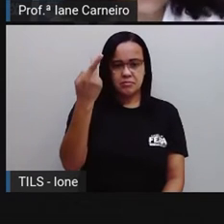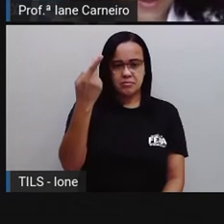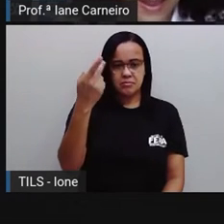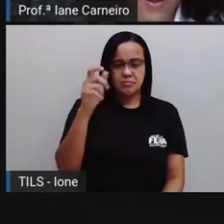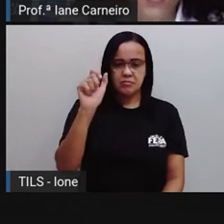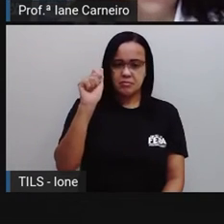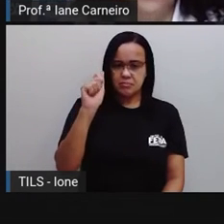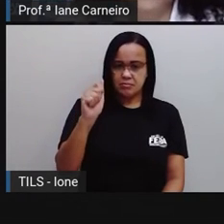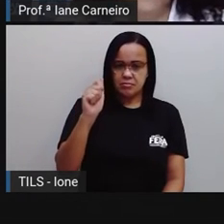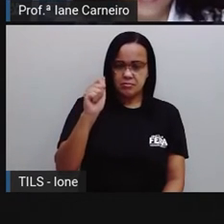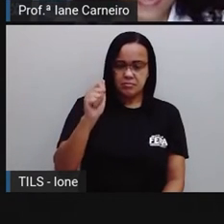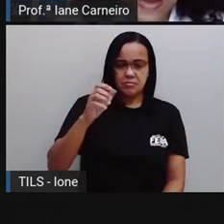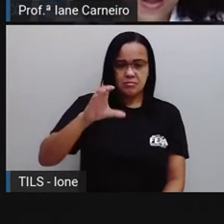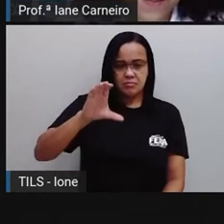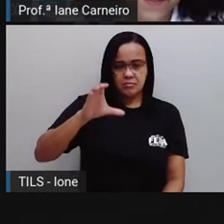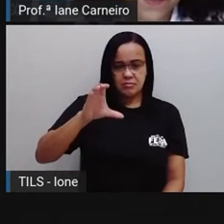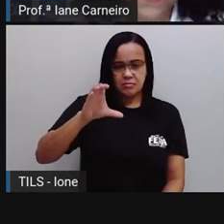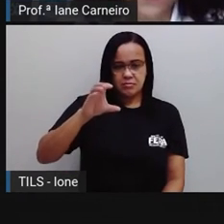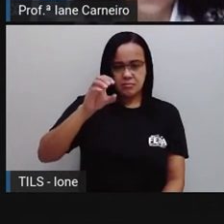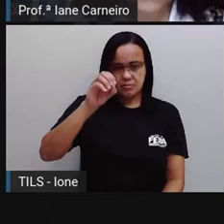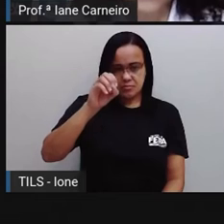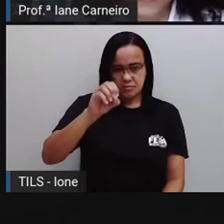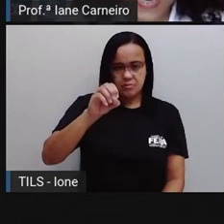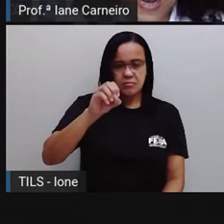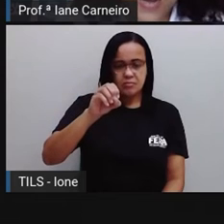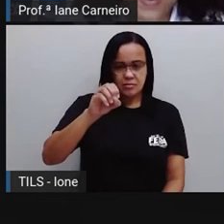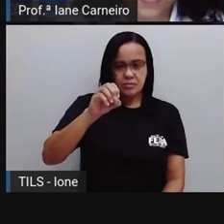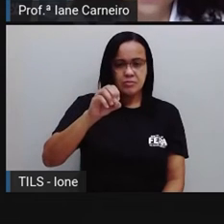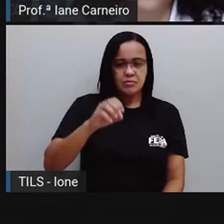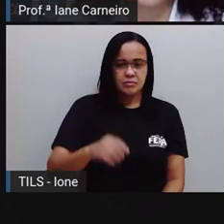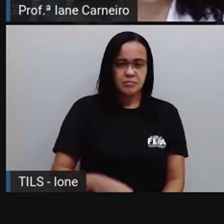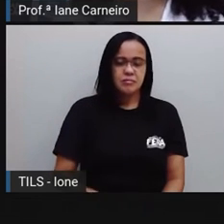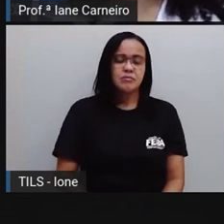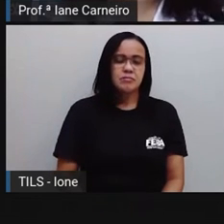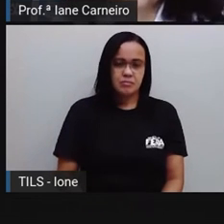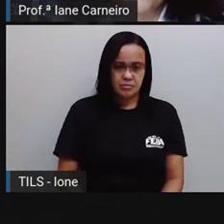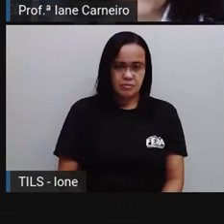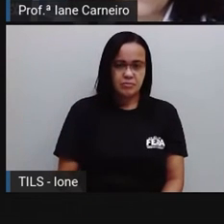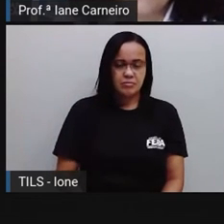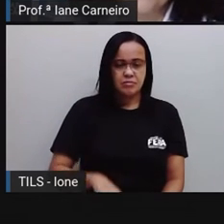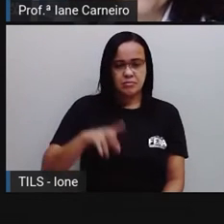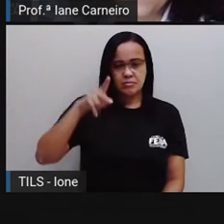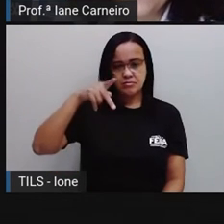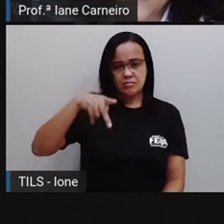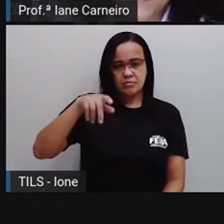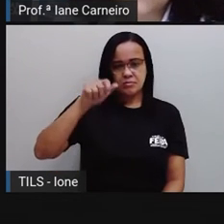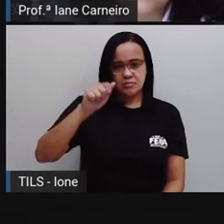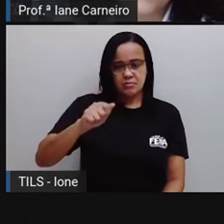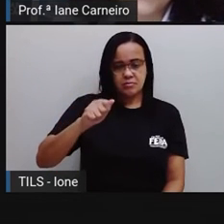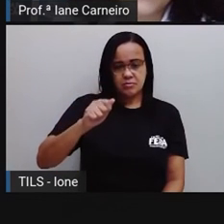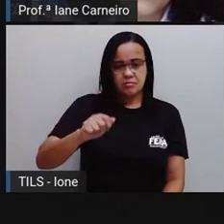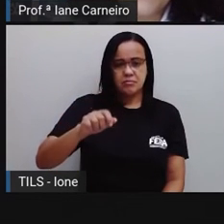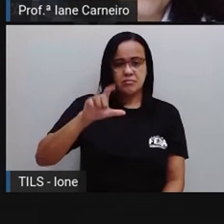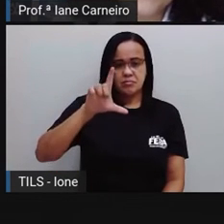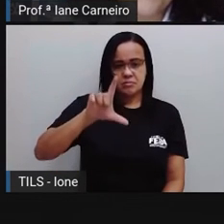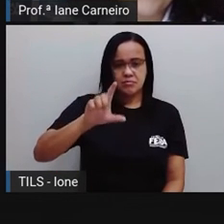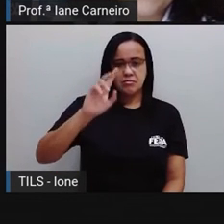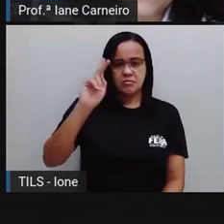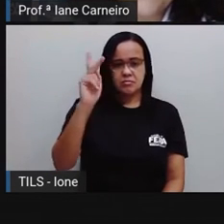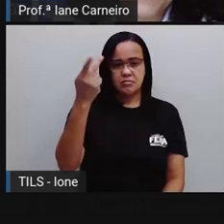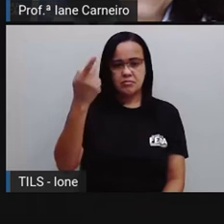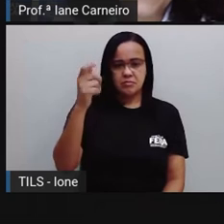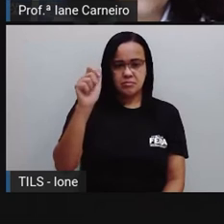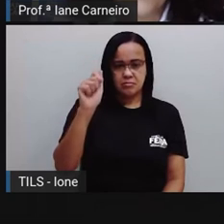Vamos lá, ó. P-A-L-HA-ÇO. PALHAÇO. E eu vou